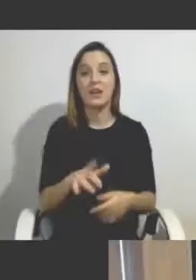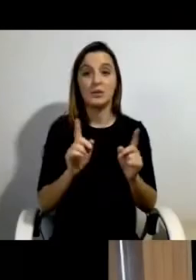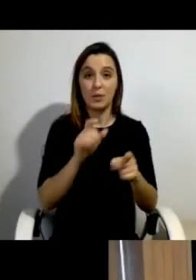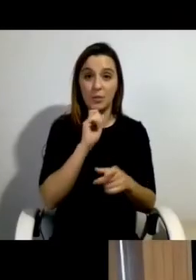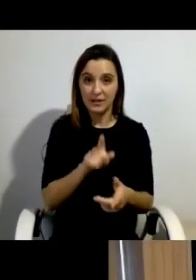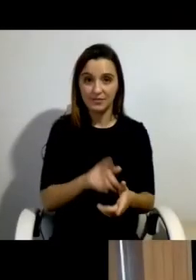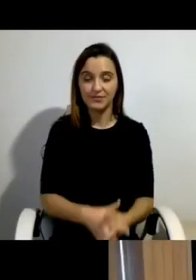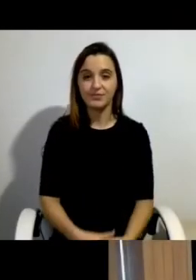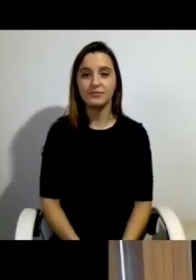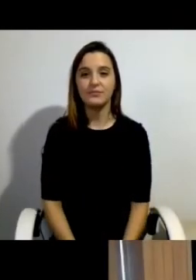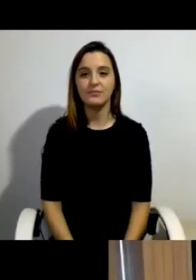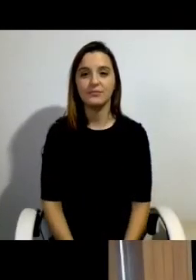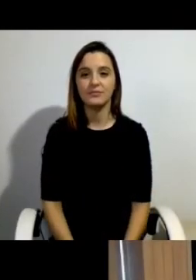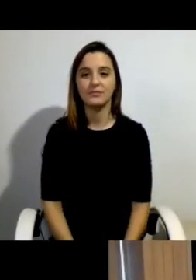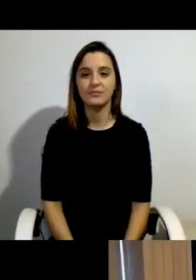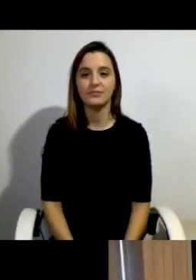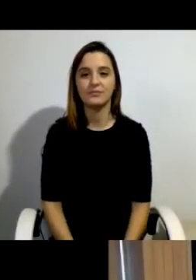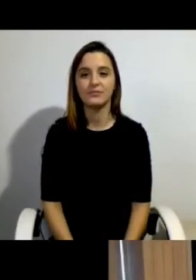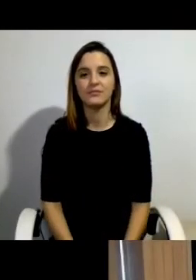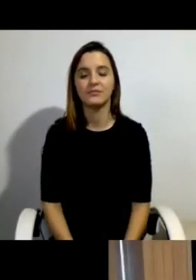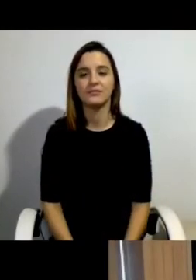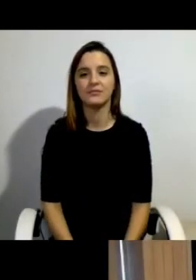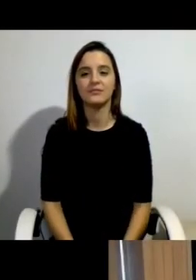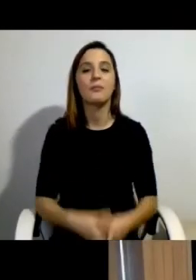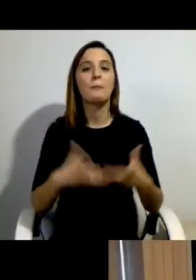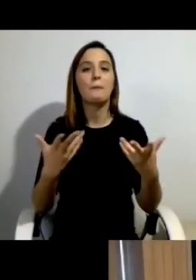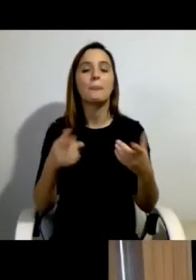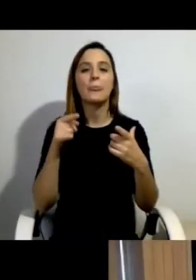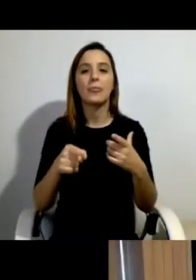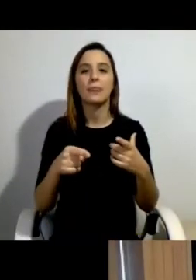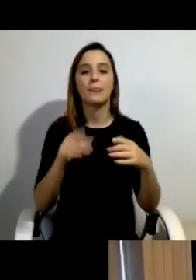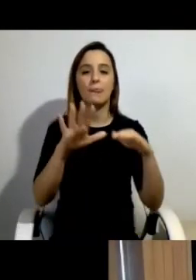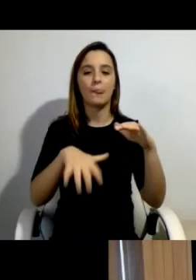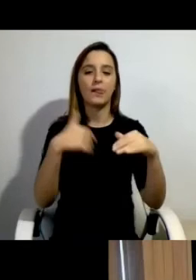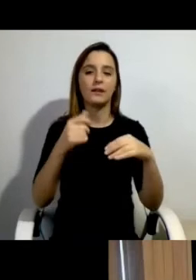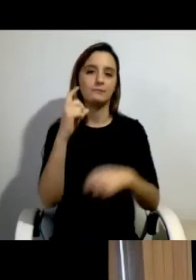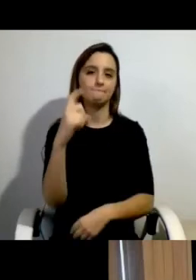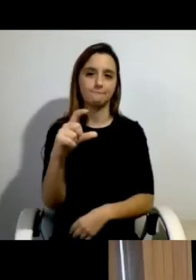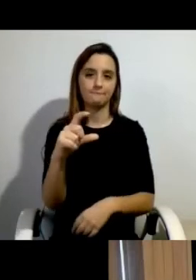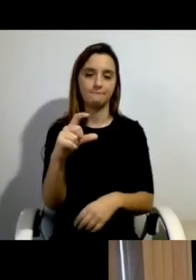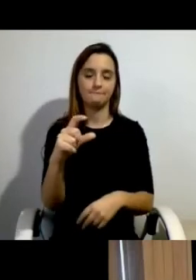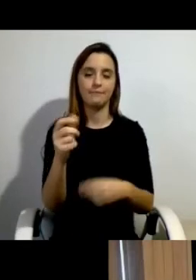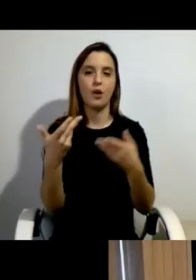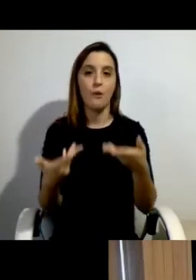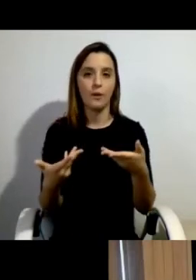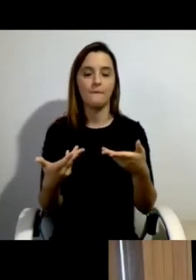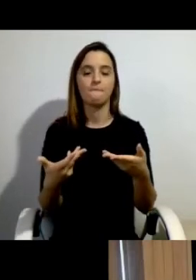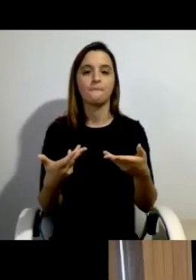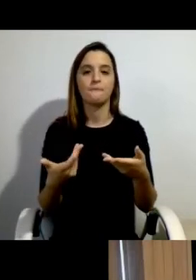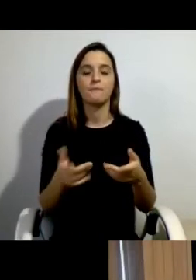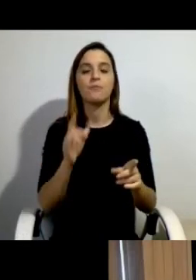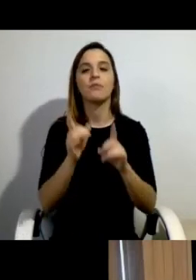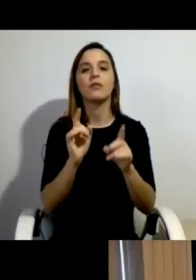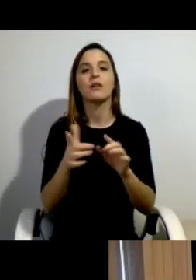Pronto, então a parte deste painel vai ser dedicada à implementação da vida